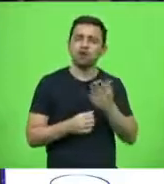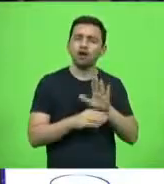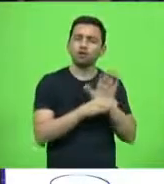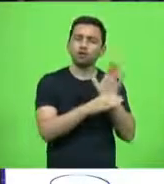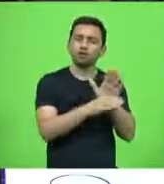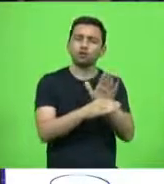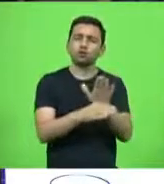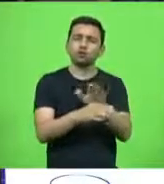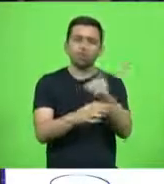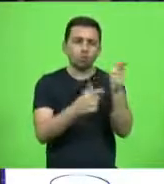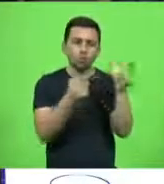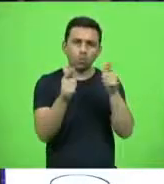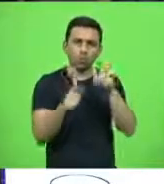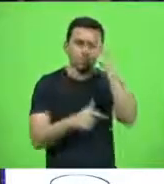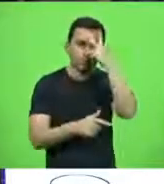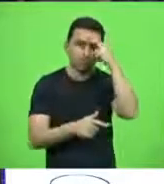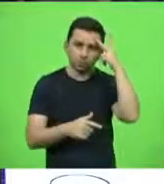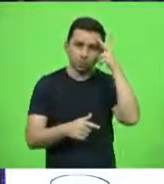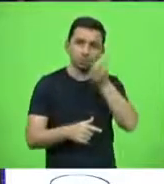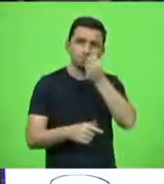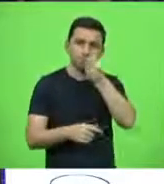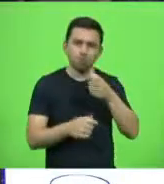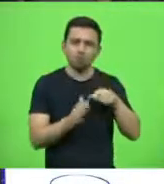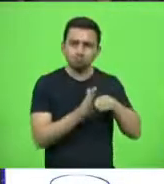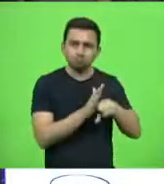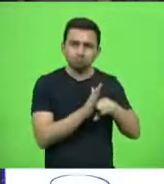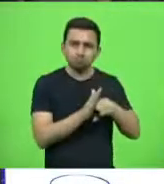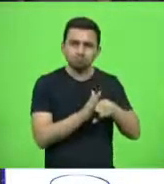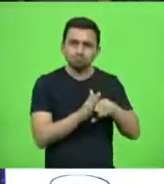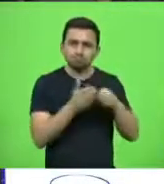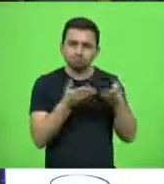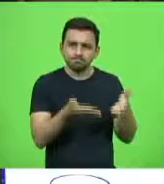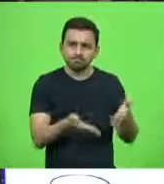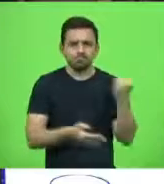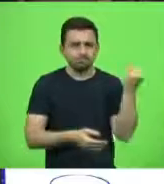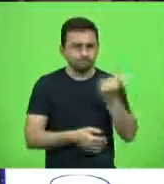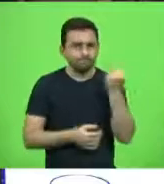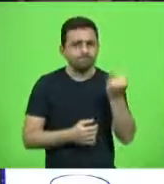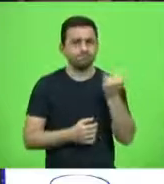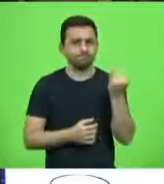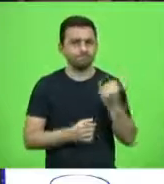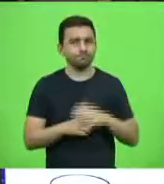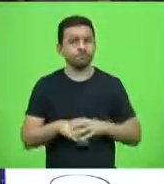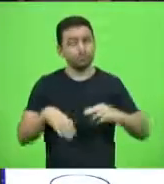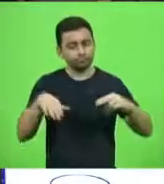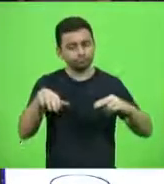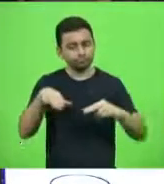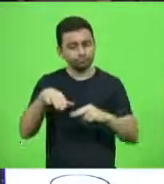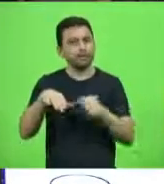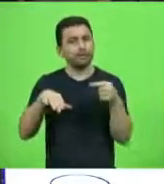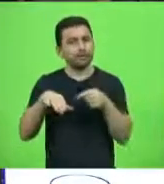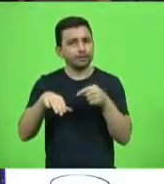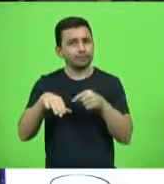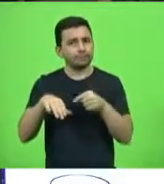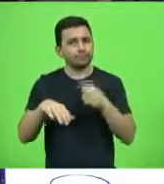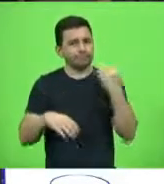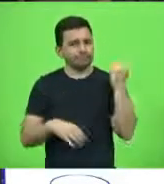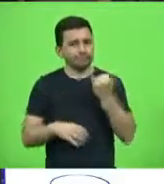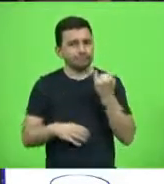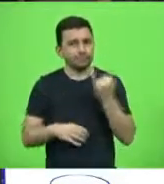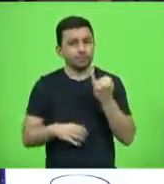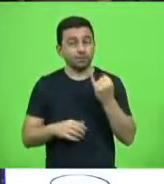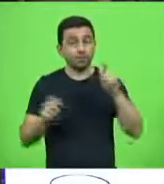realizar esse exame que é muito importante. O exame de ressonância magnética, ele possibilita ao